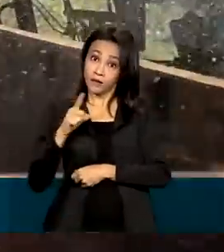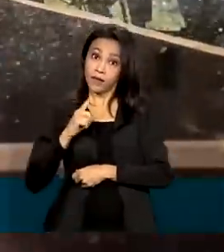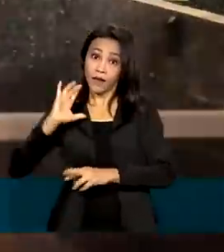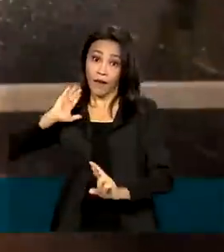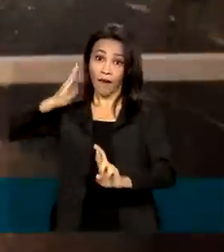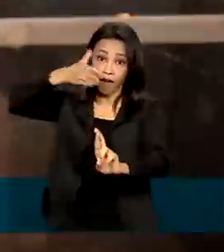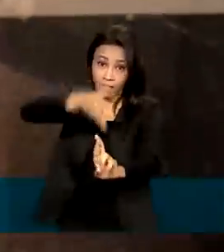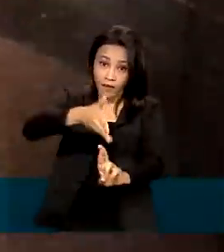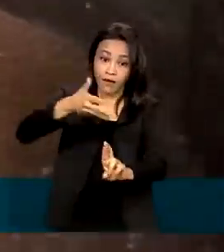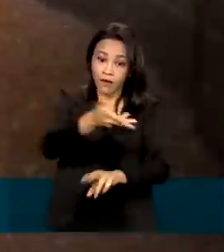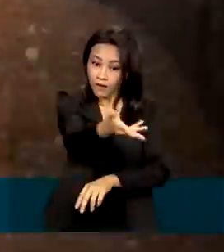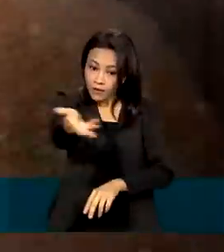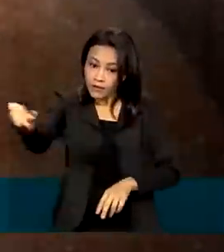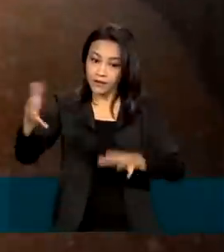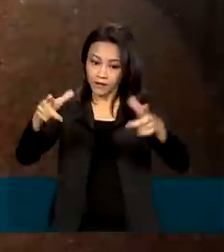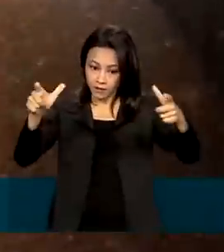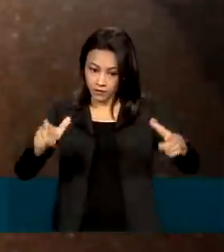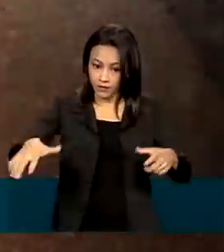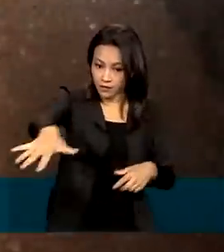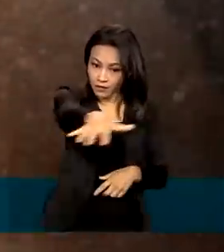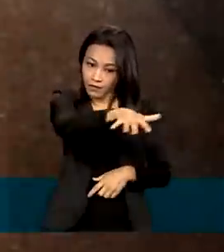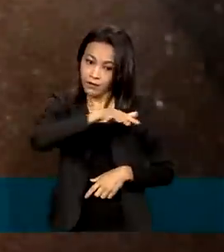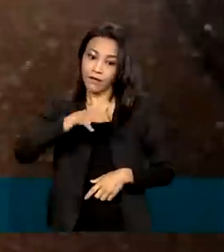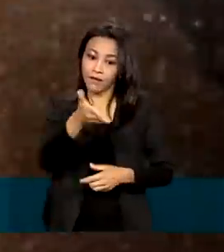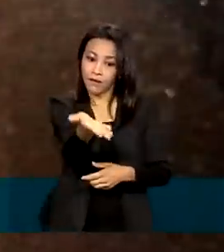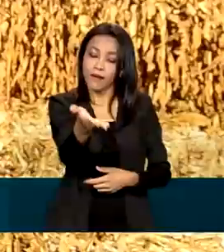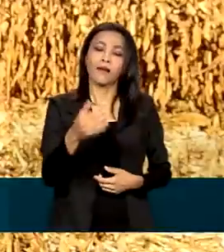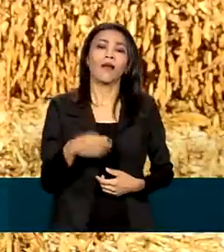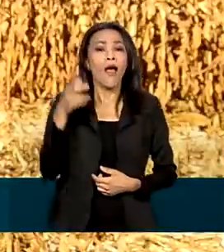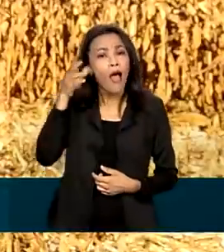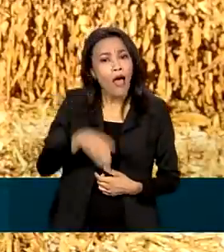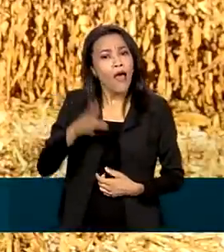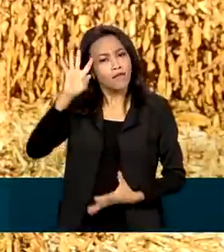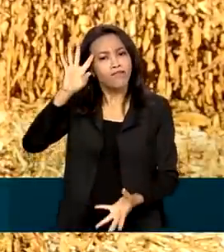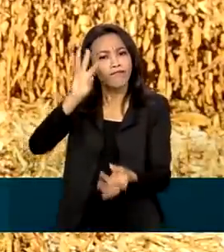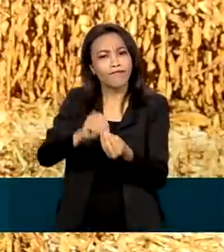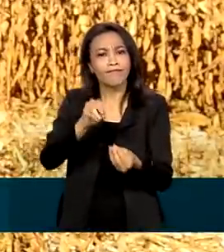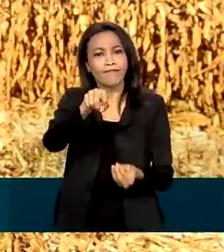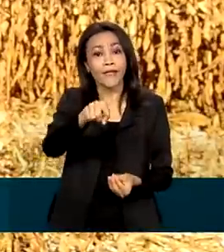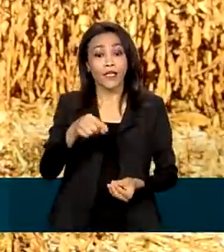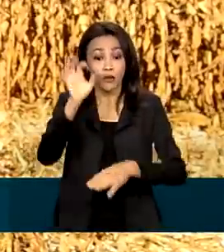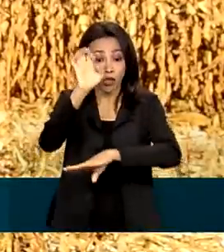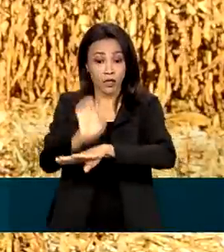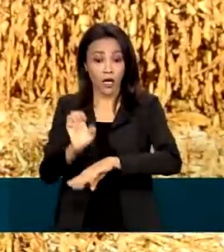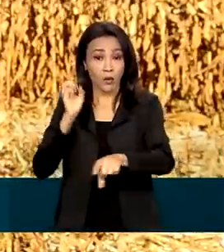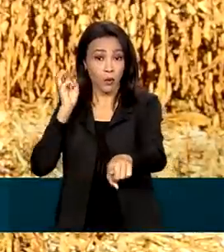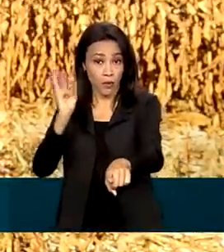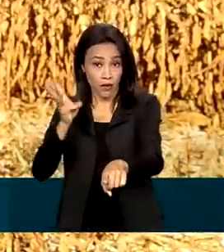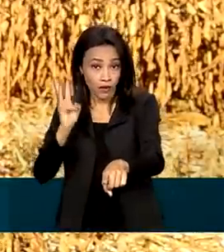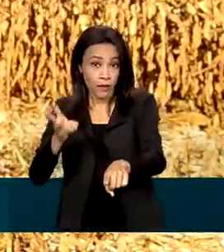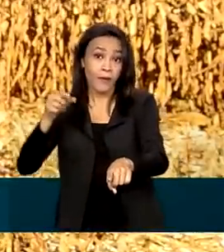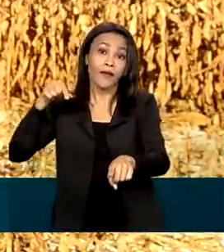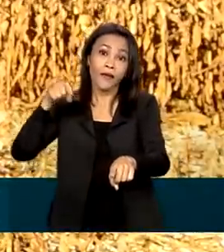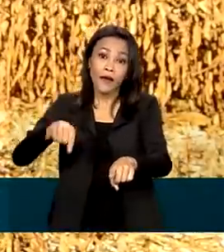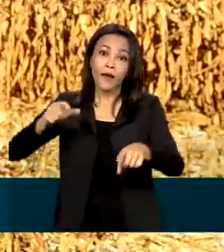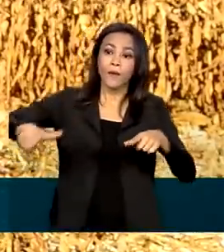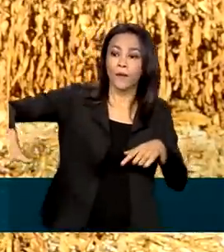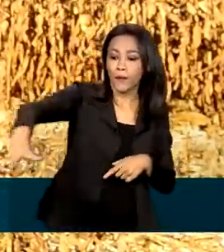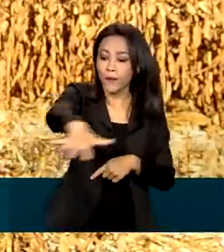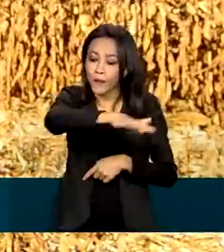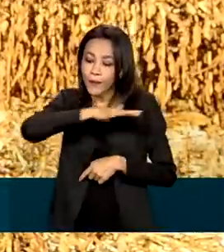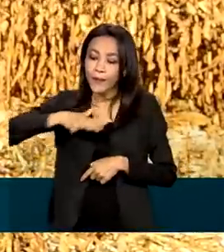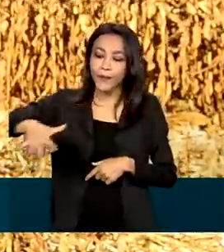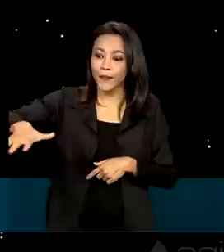como produtor de grãos. É exatamente isso que pretende o Estado do Maranhão, que já virou uma região de